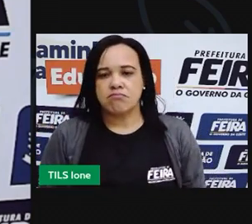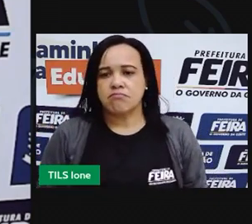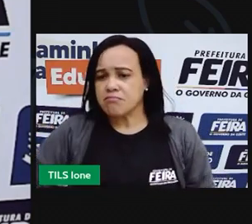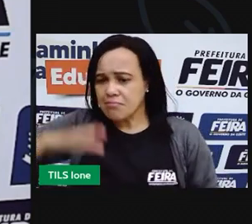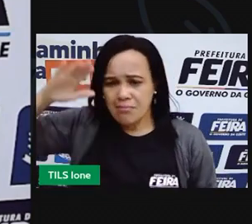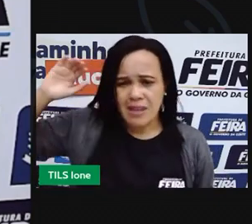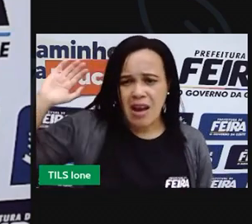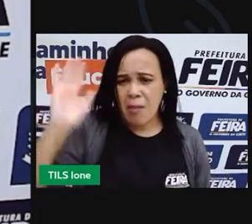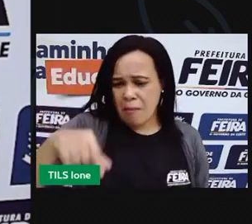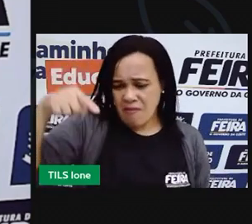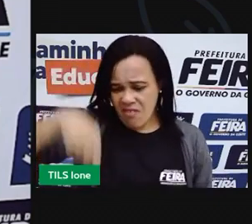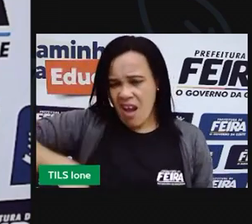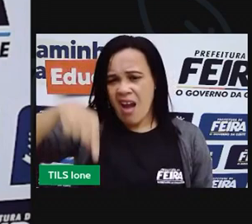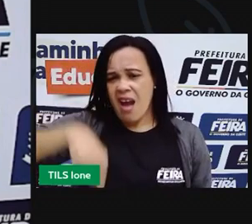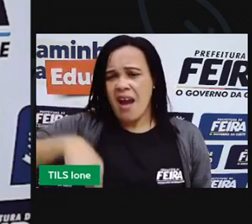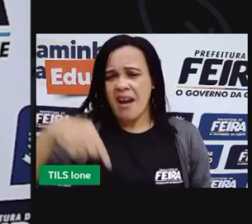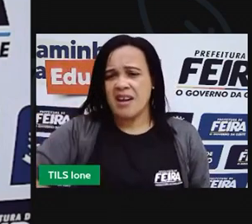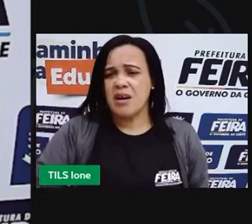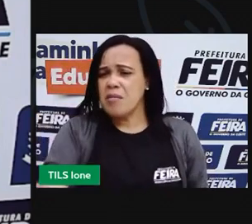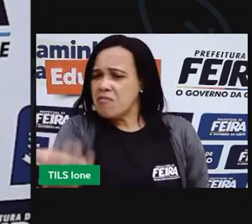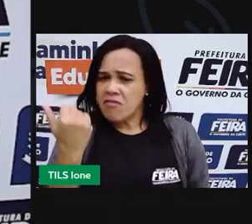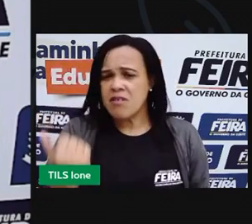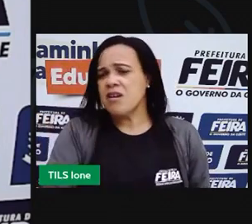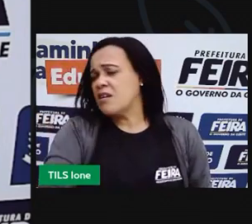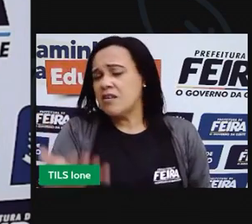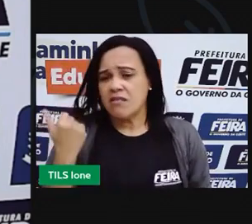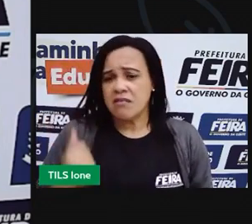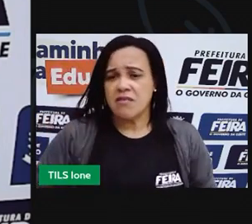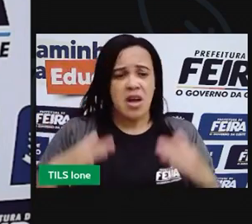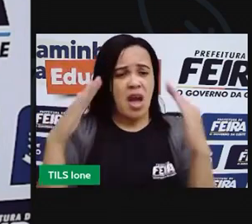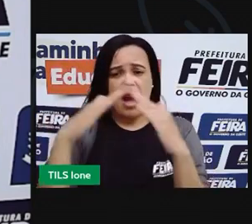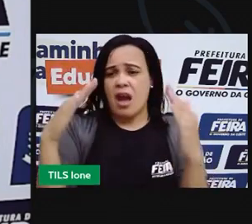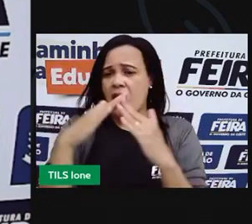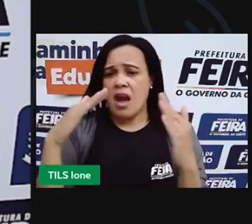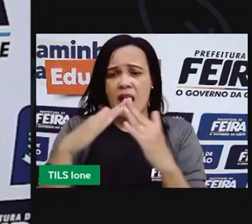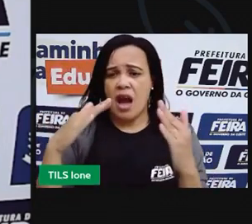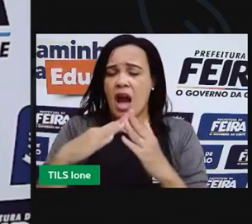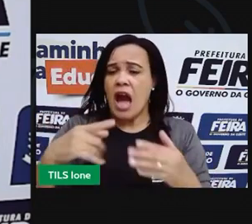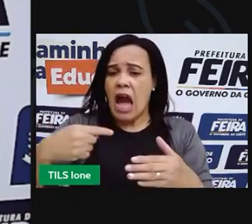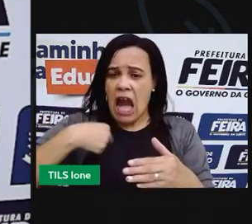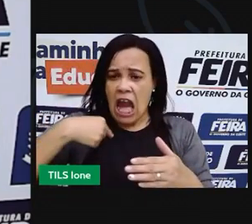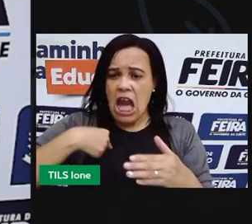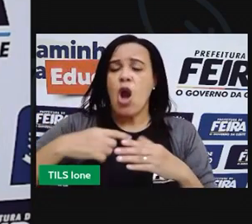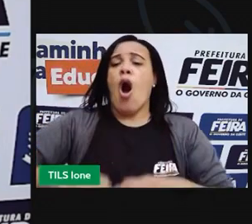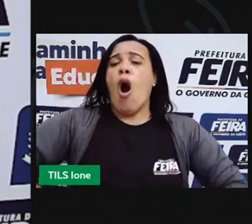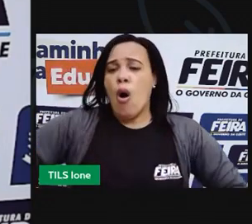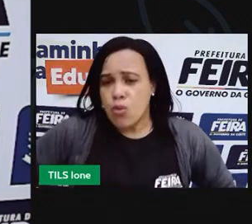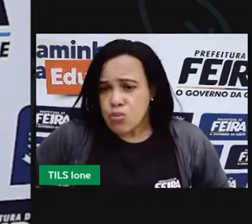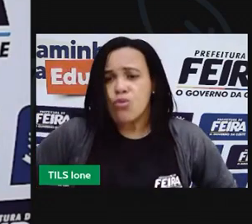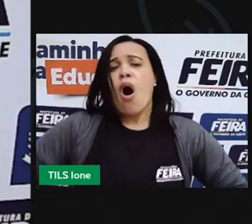Saiam daí, saiam da dentro dessa casa, senão eu vou soprar até ela cair.